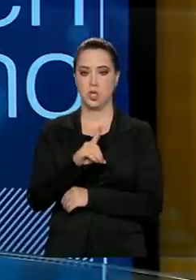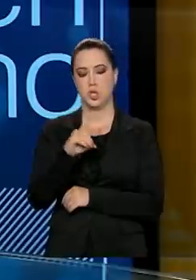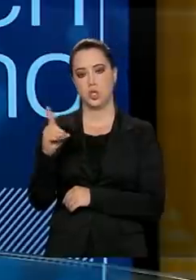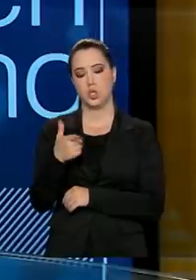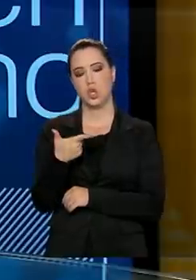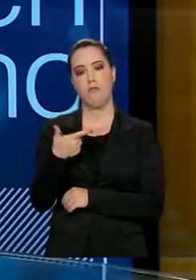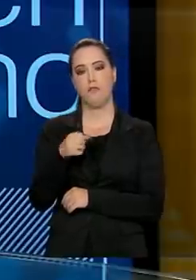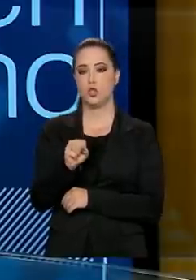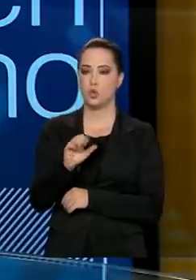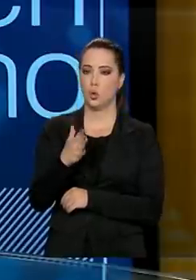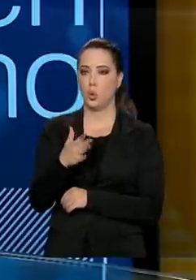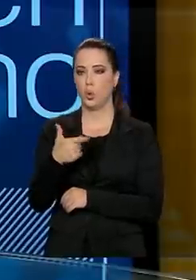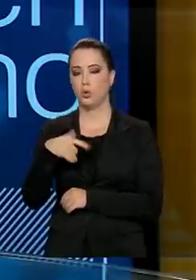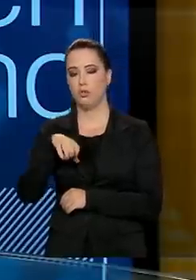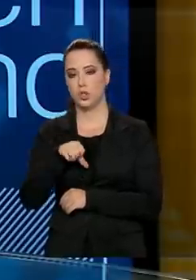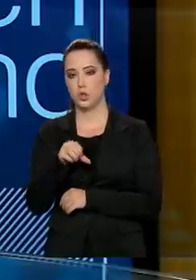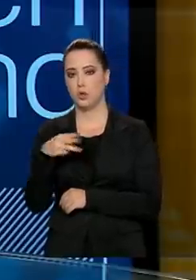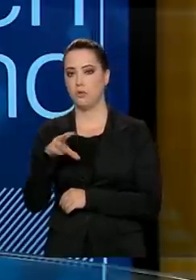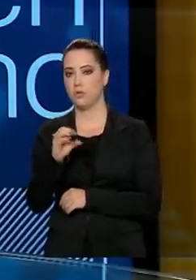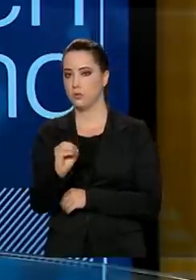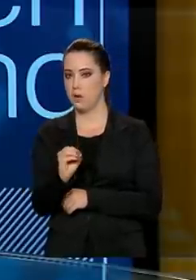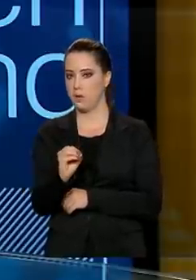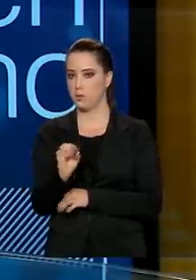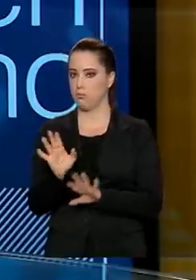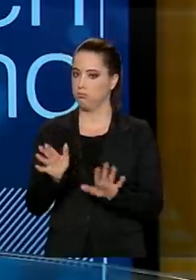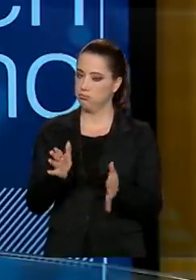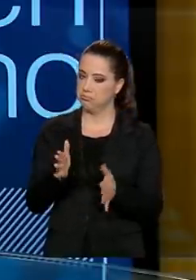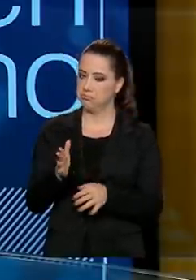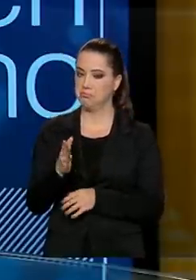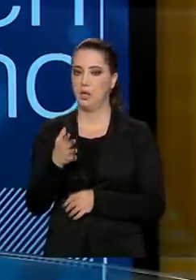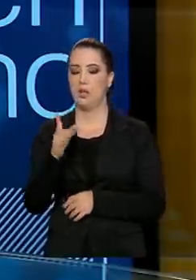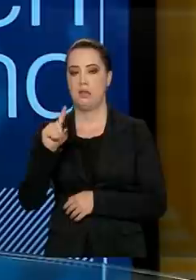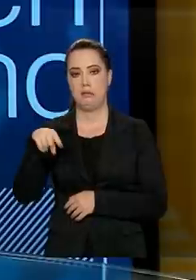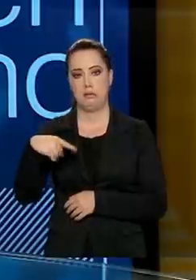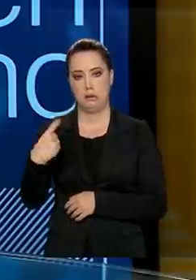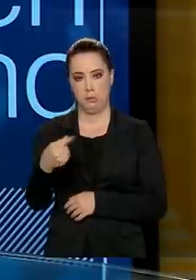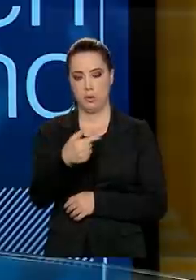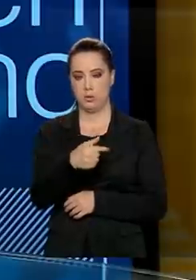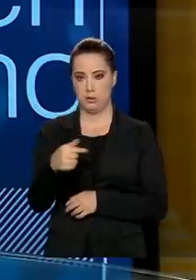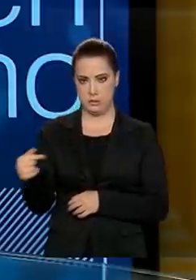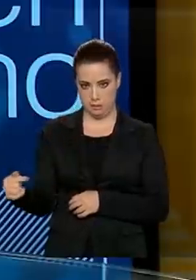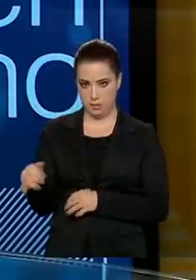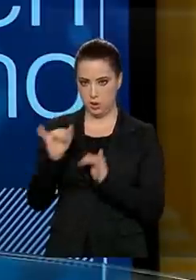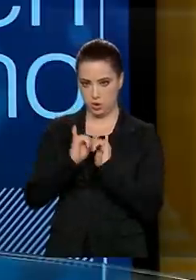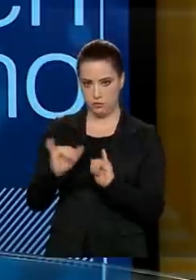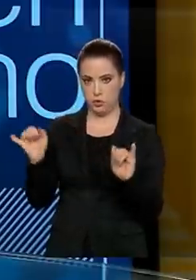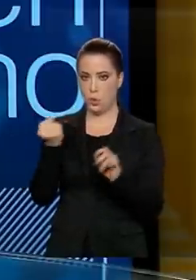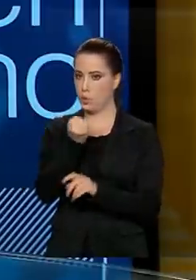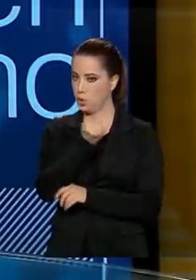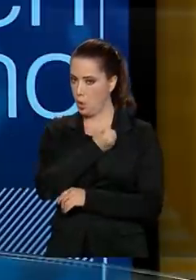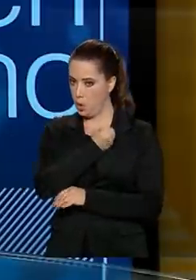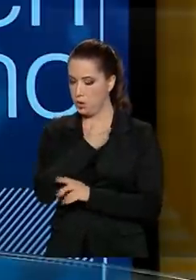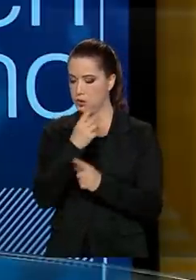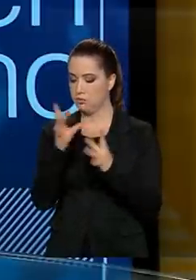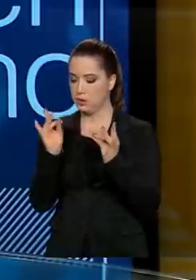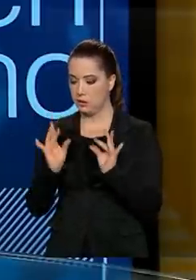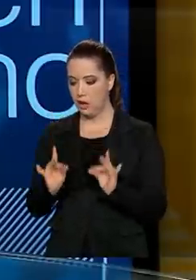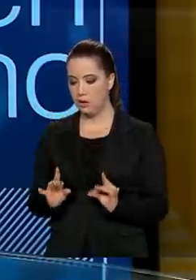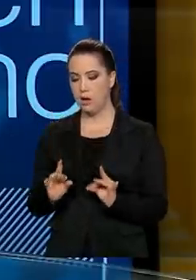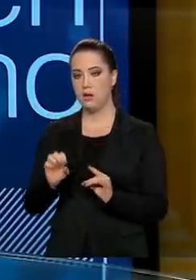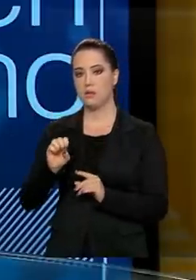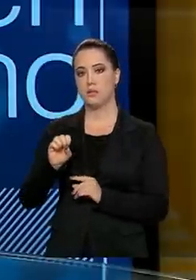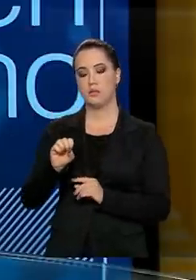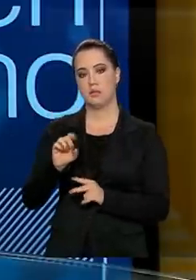28, 29 de março é a expectativa. Na semana seguinte à divulgação desse resultado, a SESU